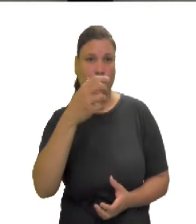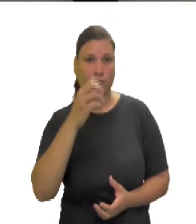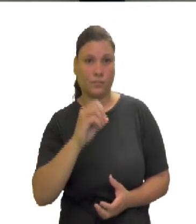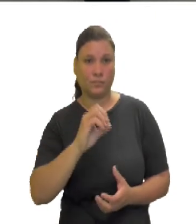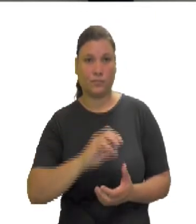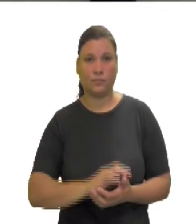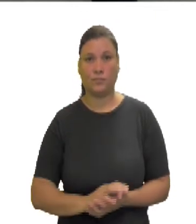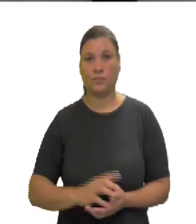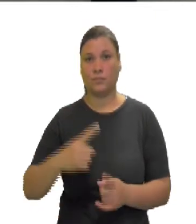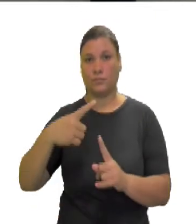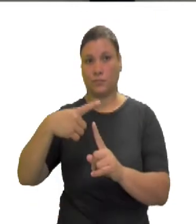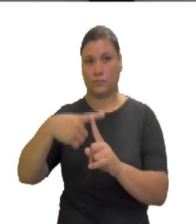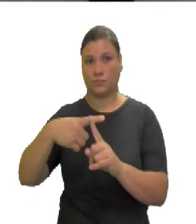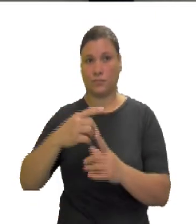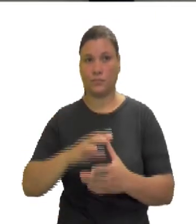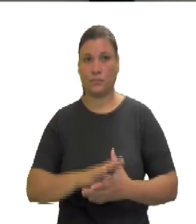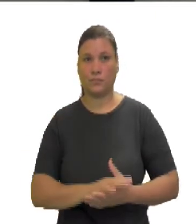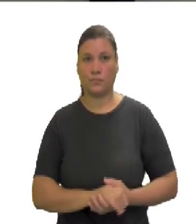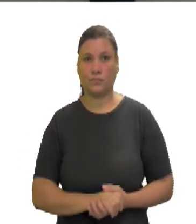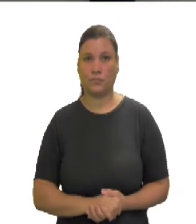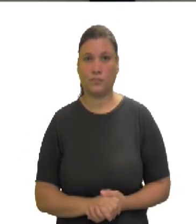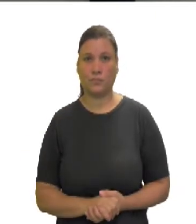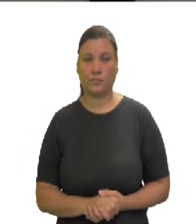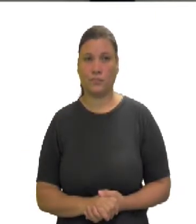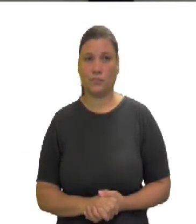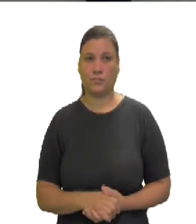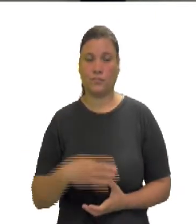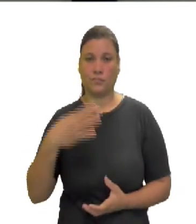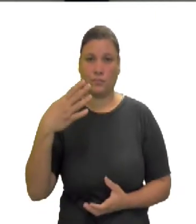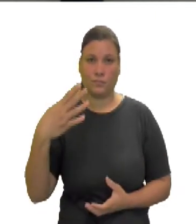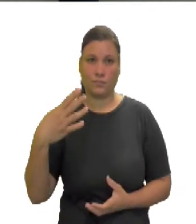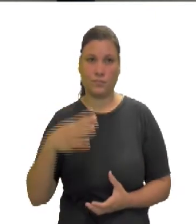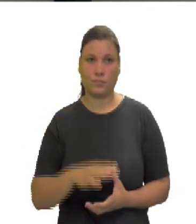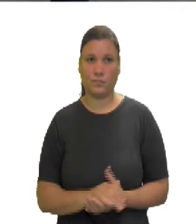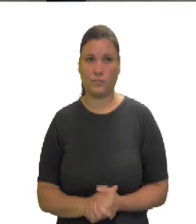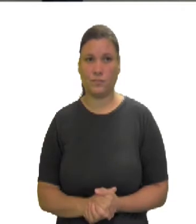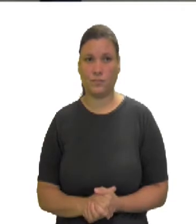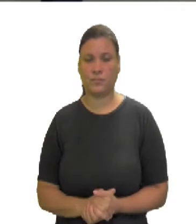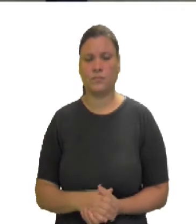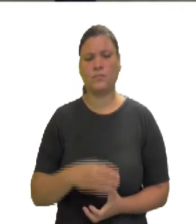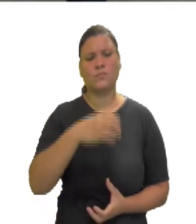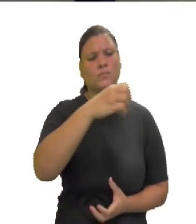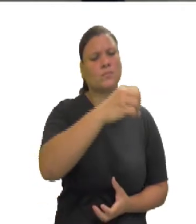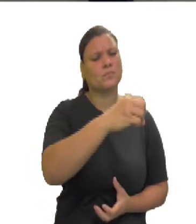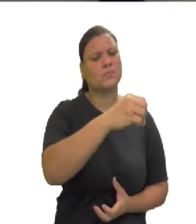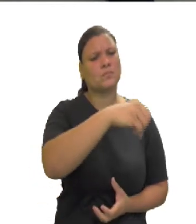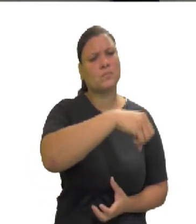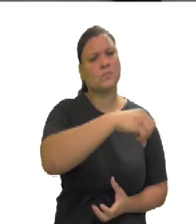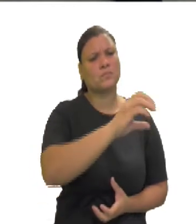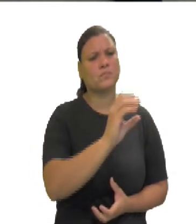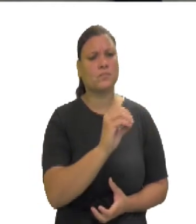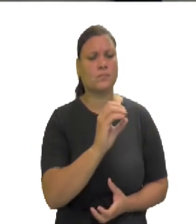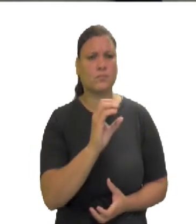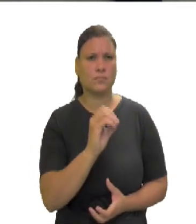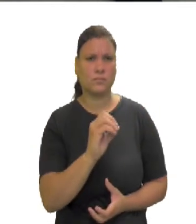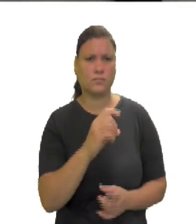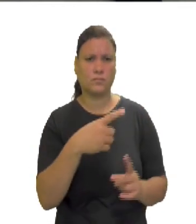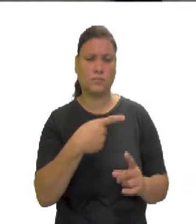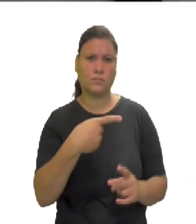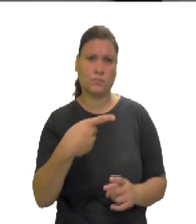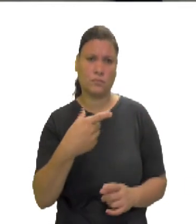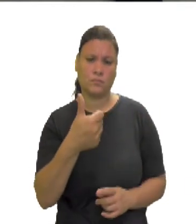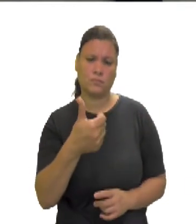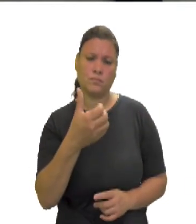Mais o quadrado do segundo, que é 4. 900 menos 120, 900